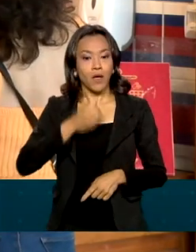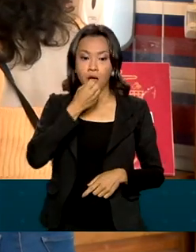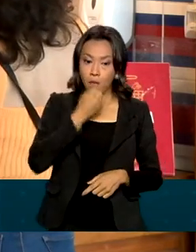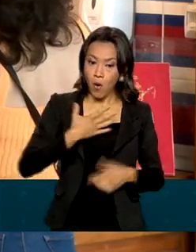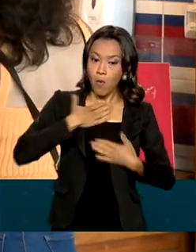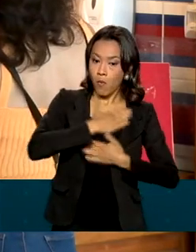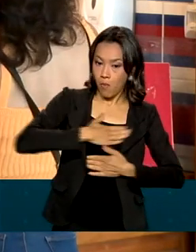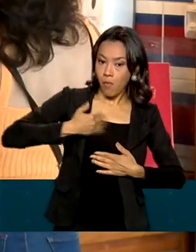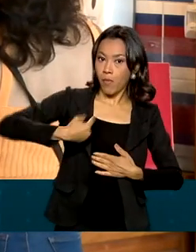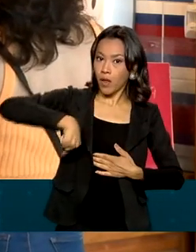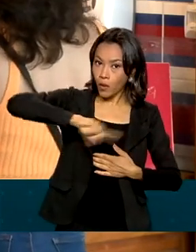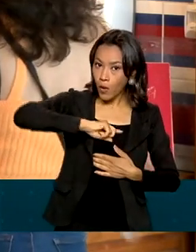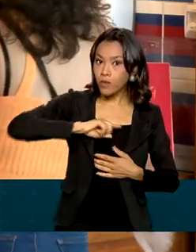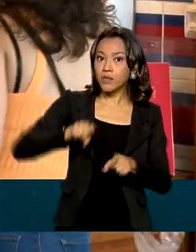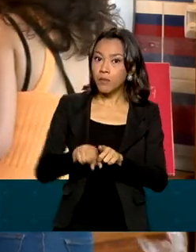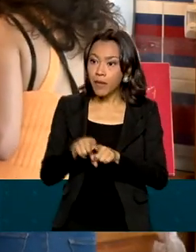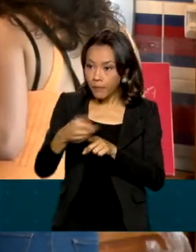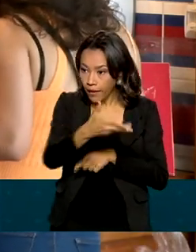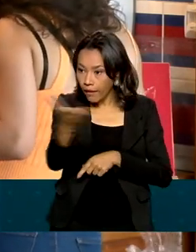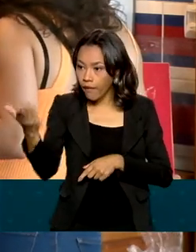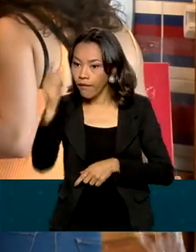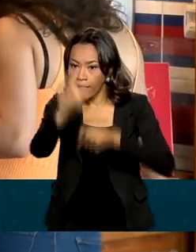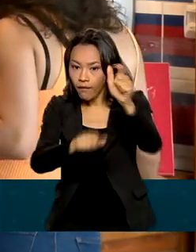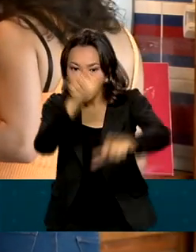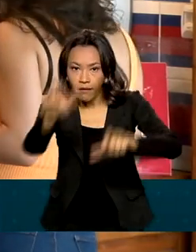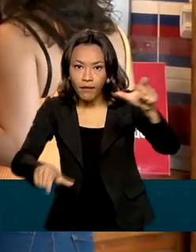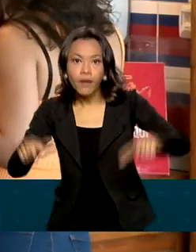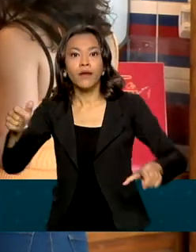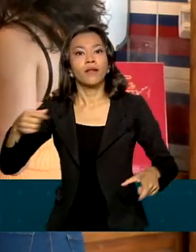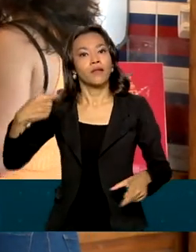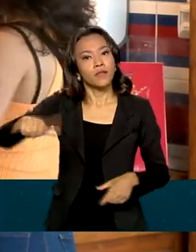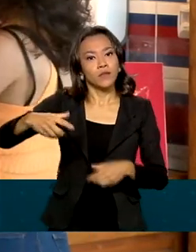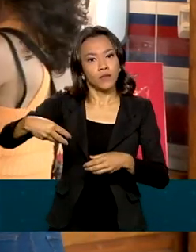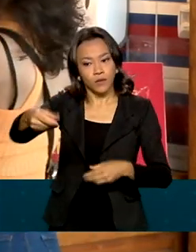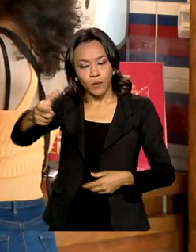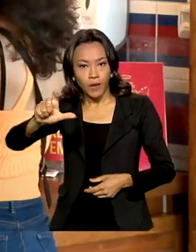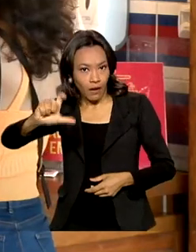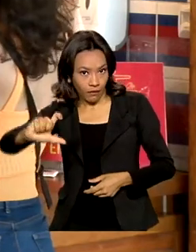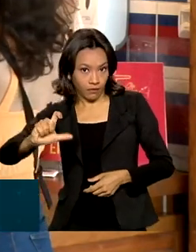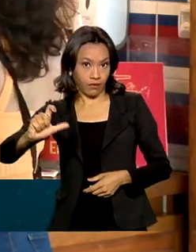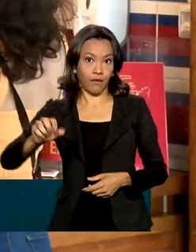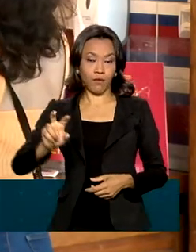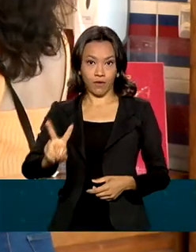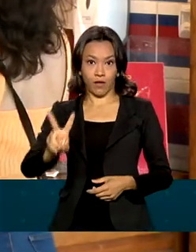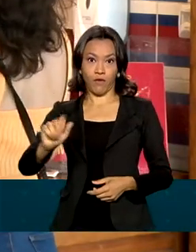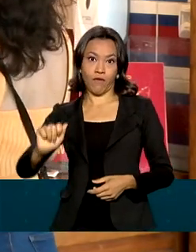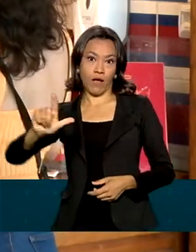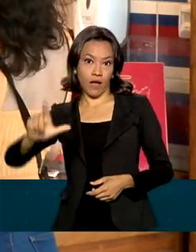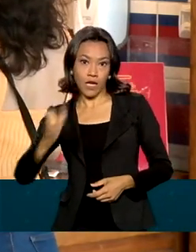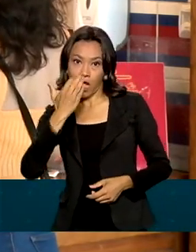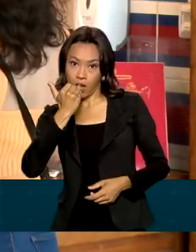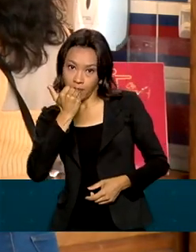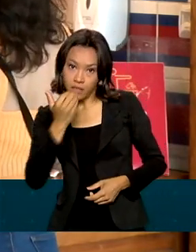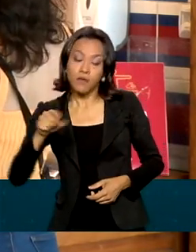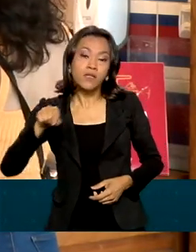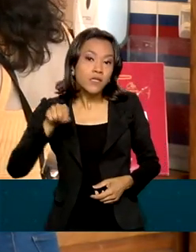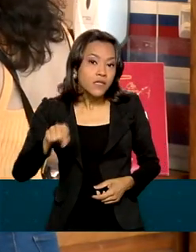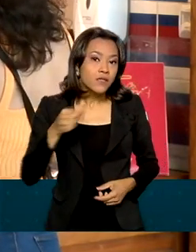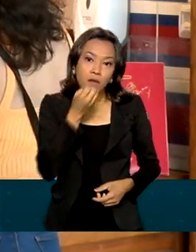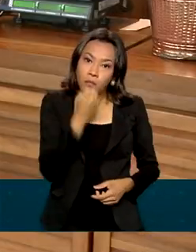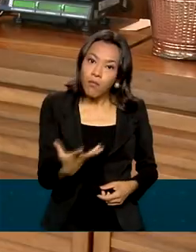quanto para eles mesmos, né? Tanto o ticket médio quanto a vantagem de tê-los no nosso restaurante é bem